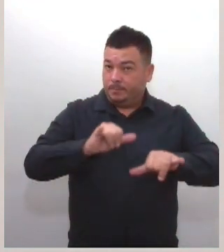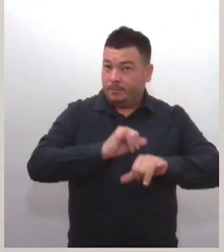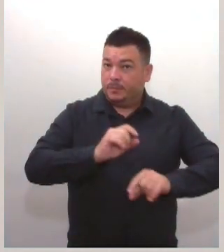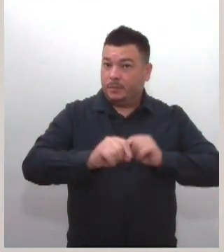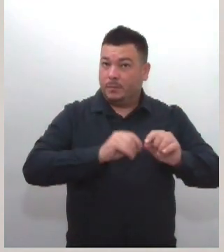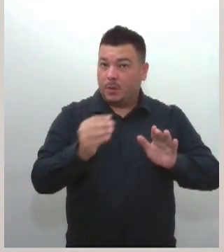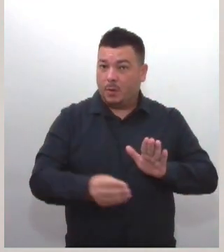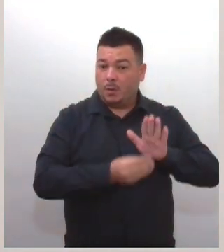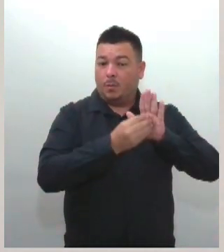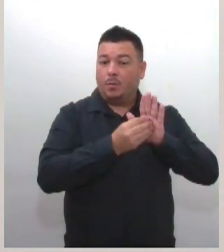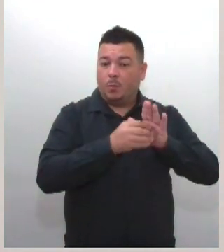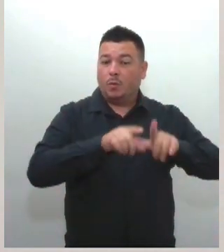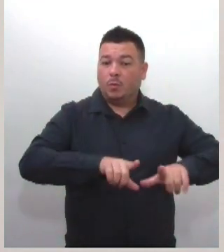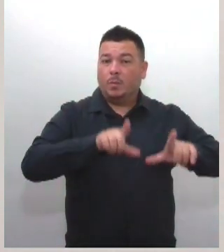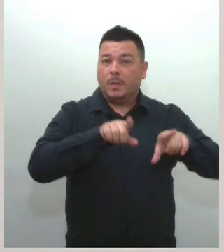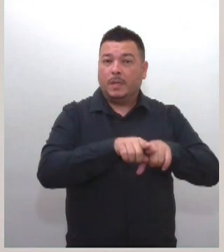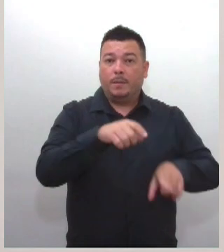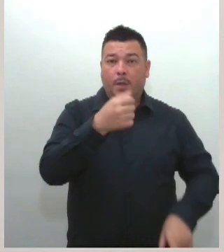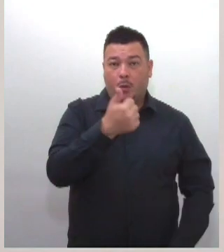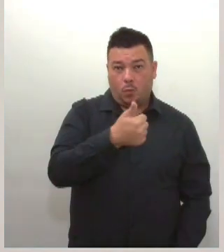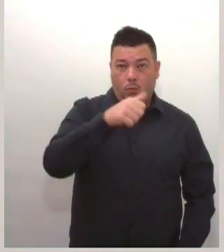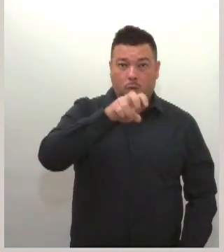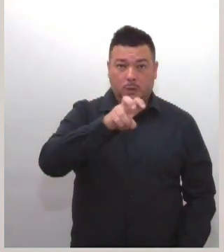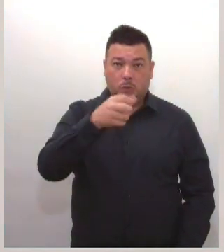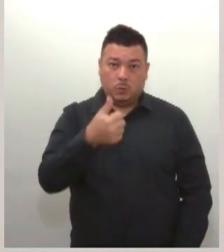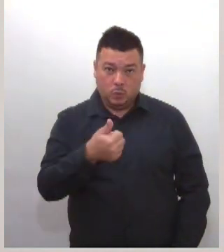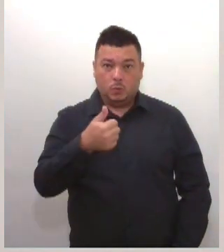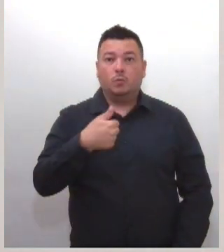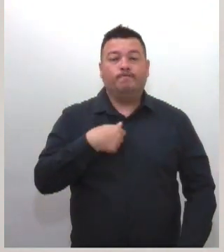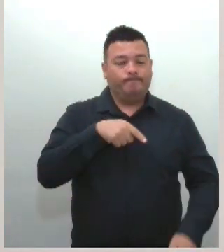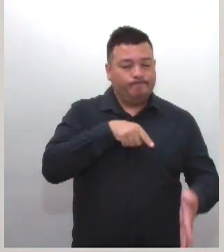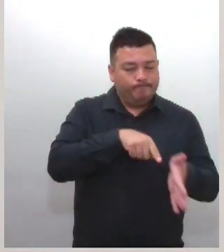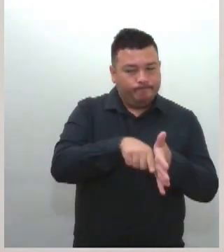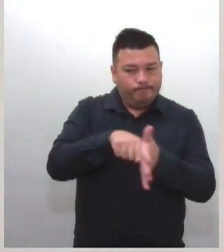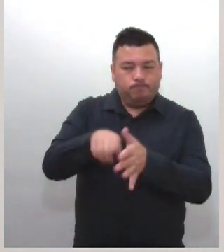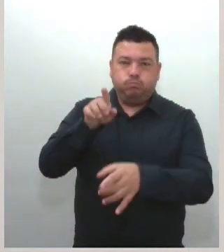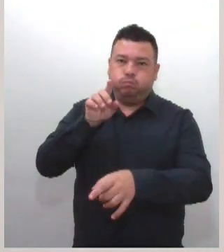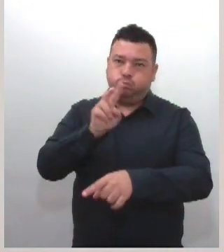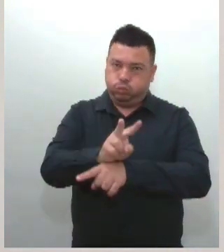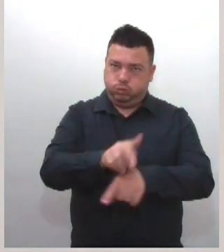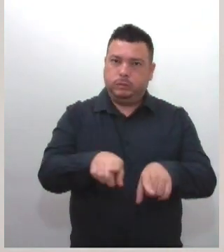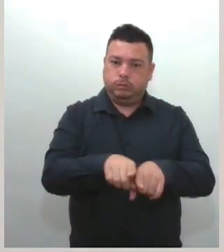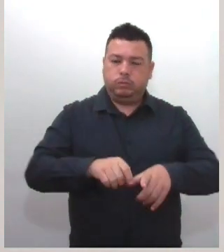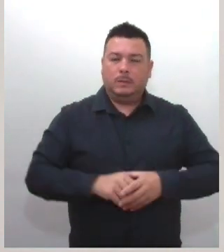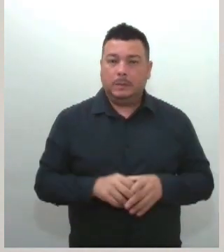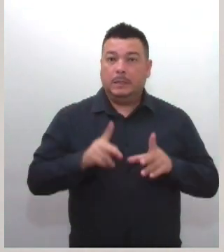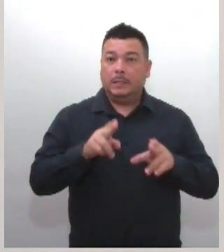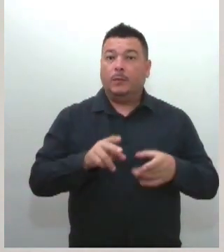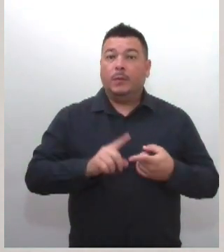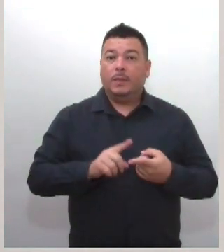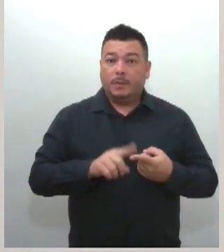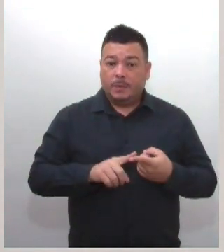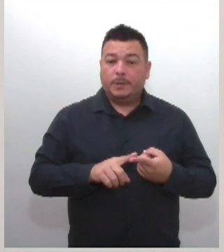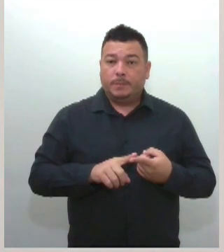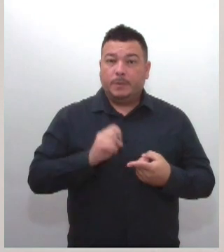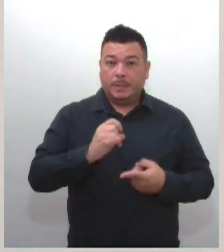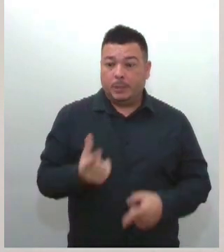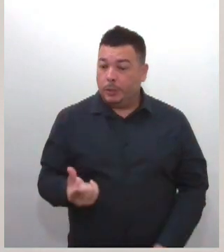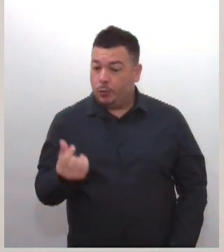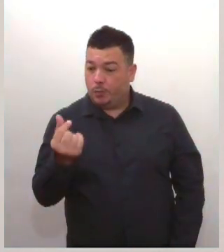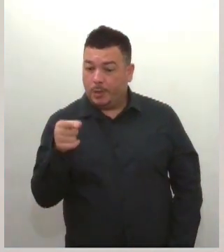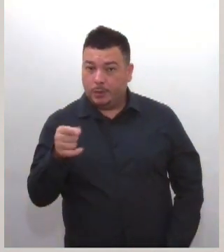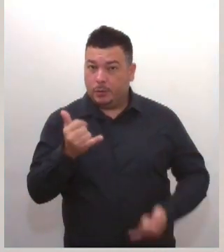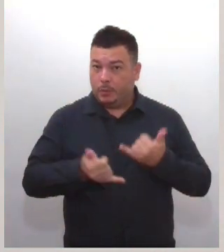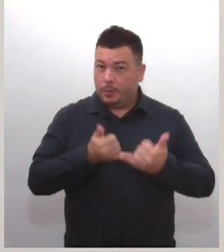151 de forma ostensiva nos estabelecimentos comerciais, assim como se a precificação dos produtos está sendo feita de